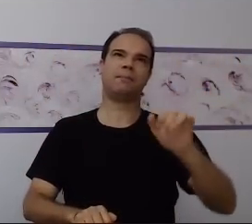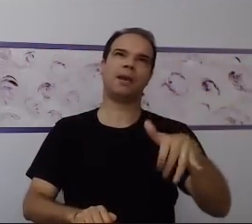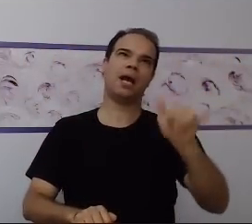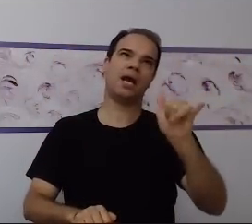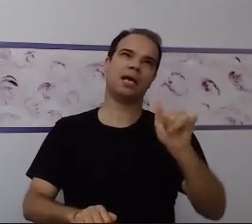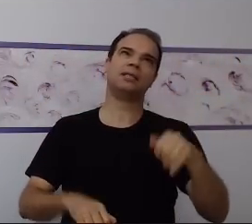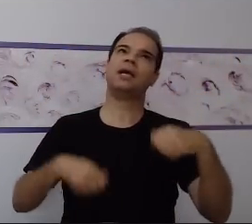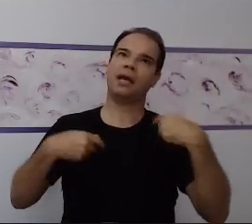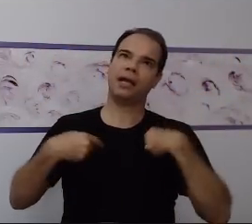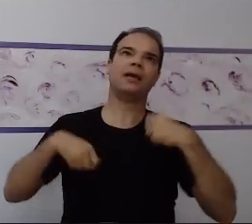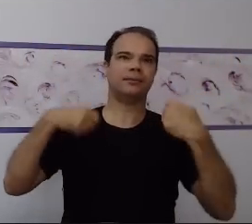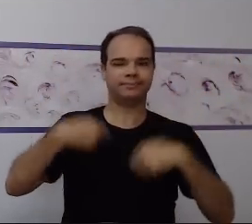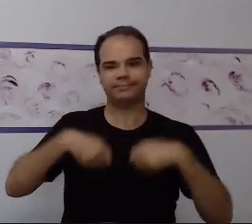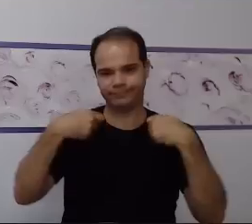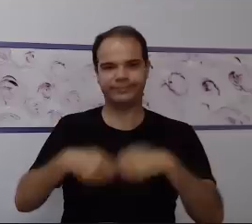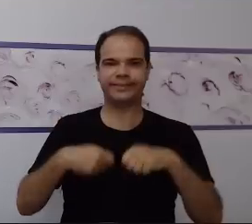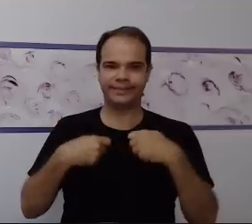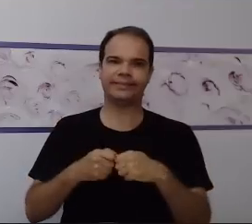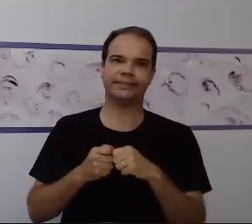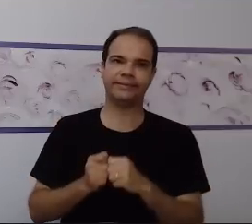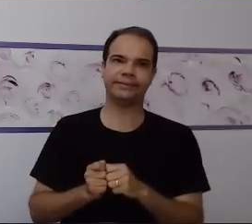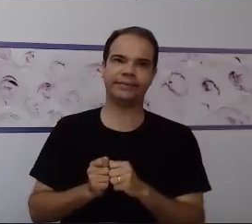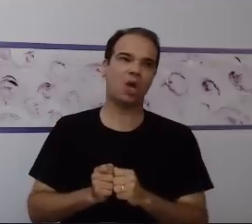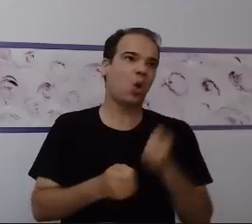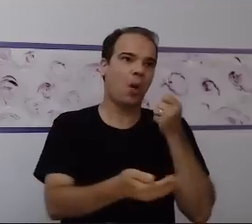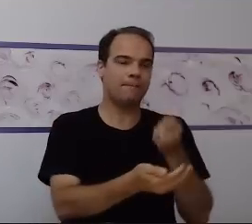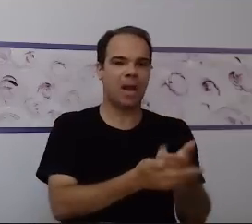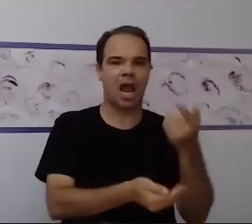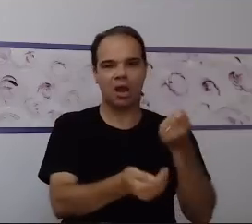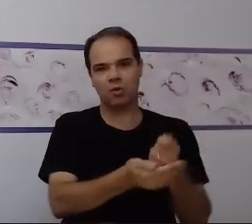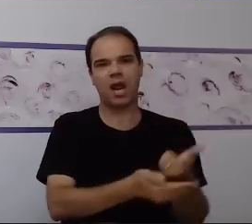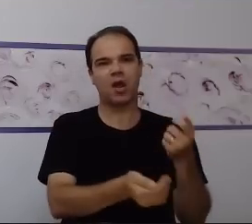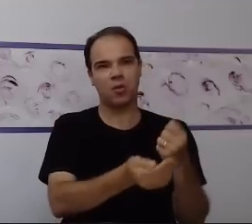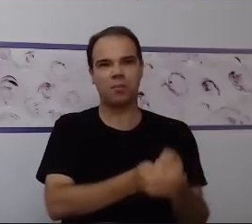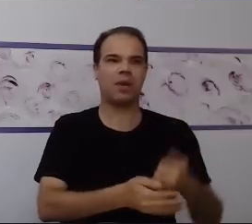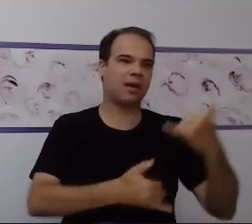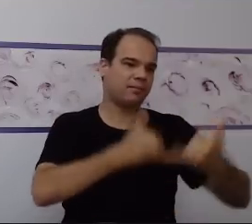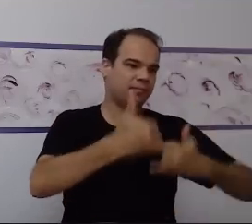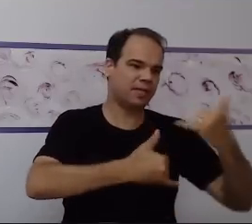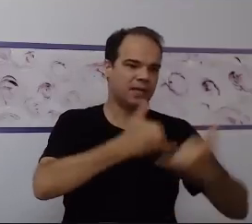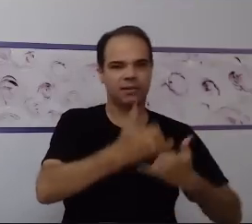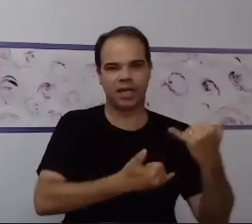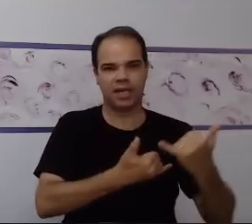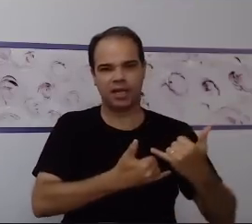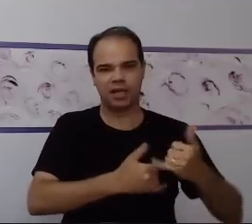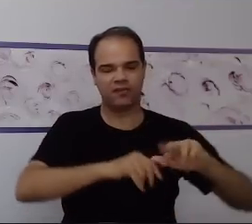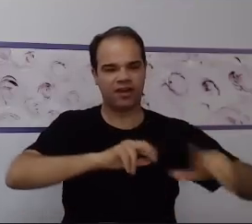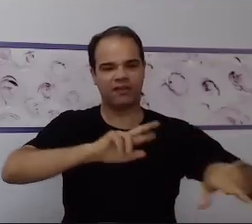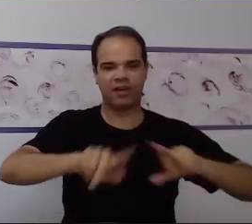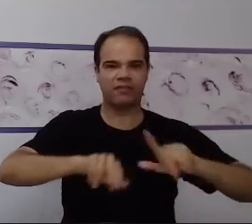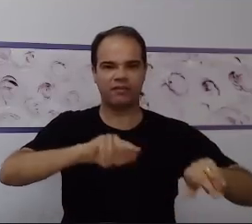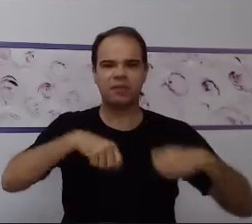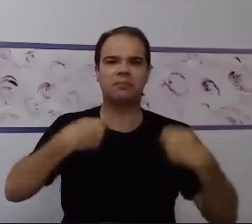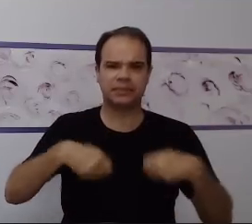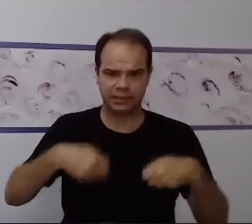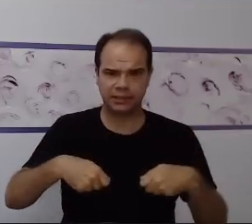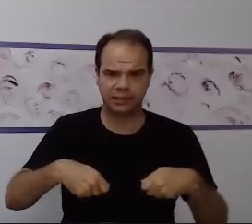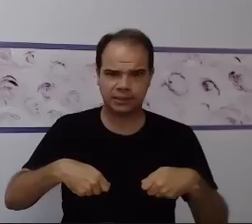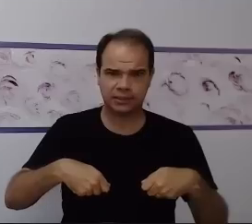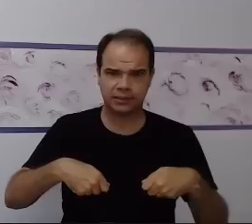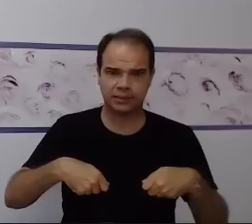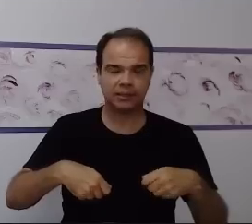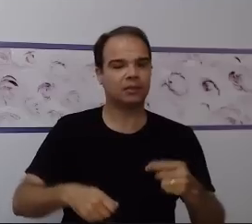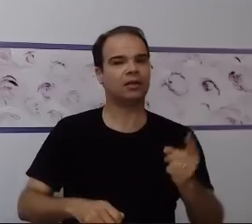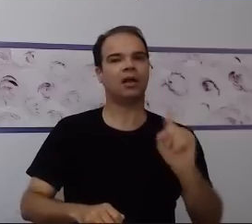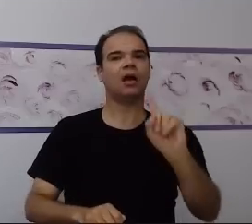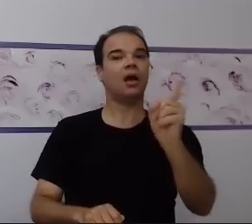investir em situações de reforço, vou ter que comprar brinquedos pra essa criança poder produzir. Não. Pelo amor de